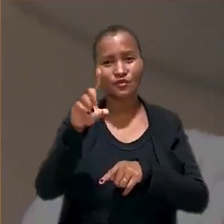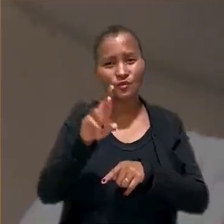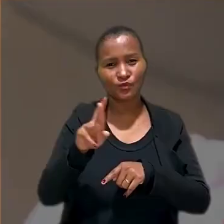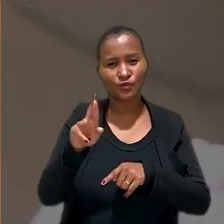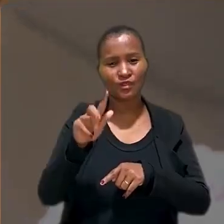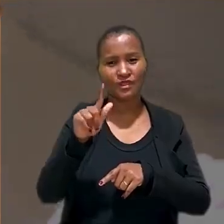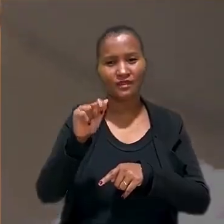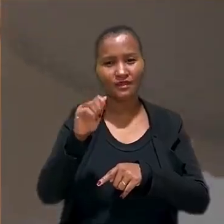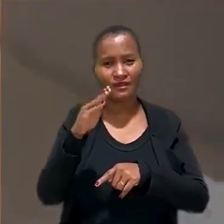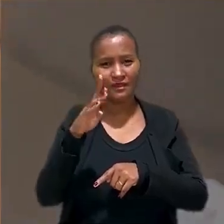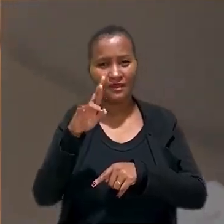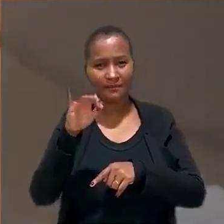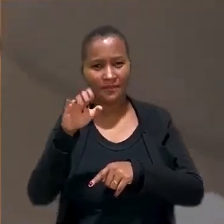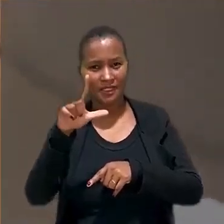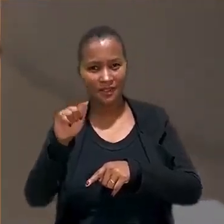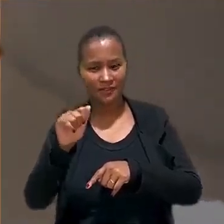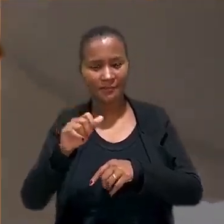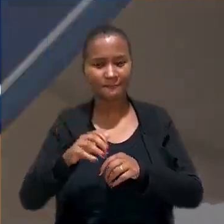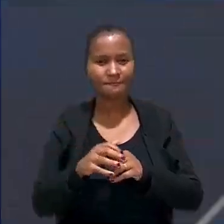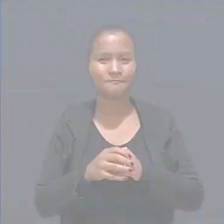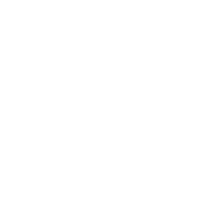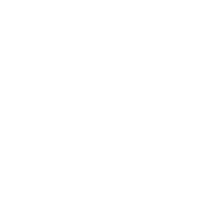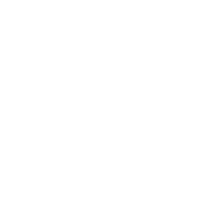Gabriela Neves Delgado.